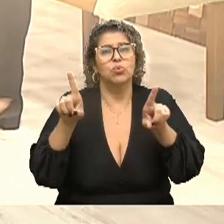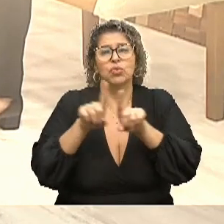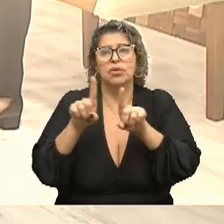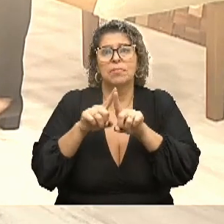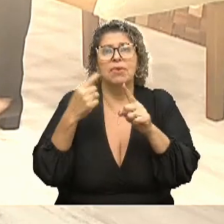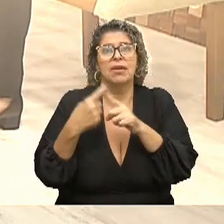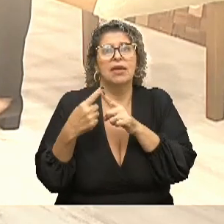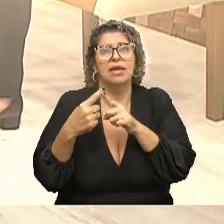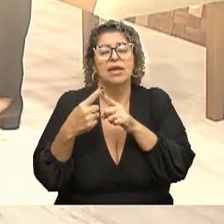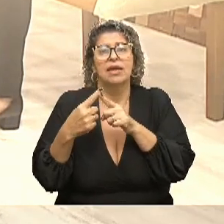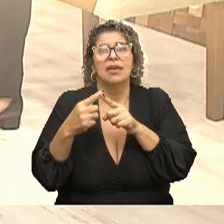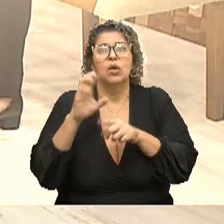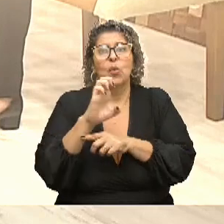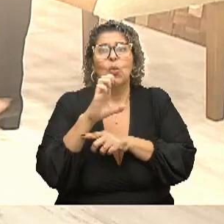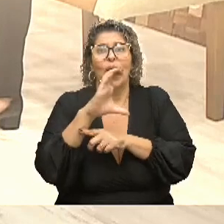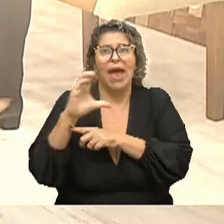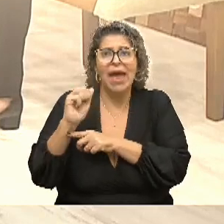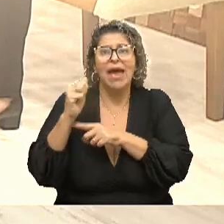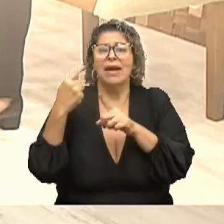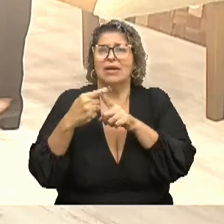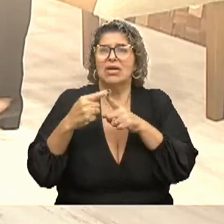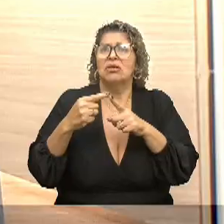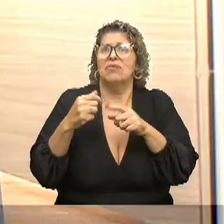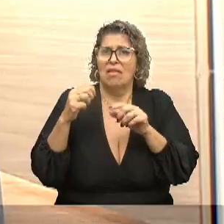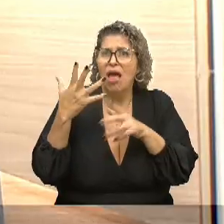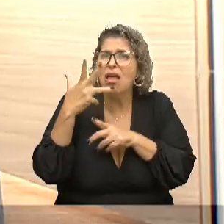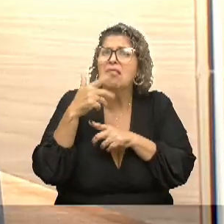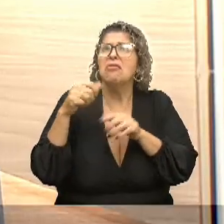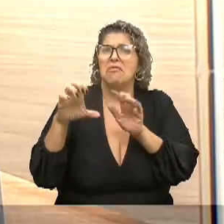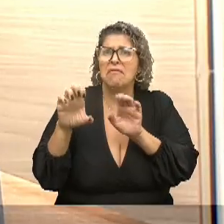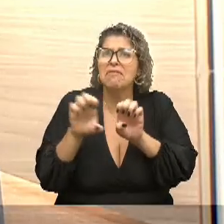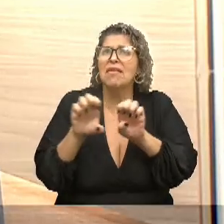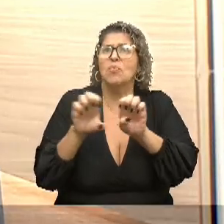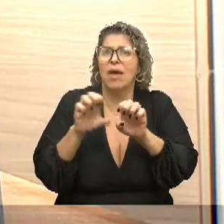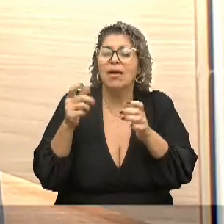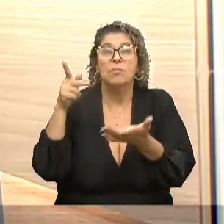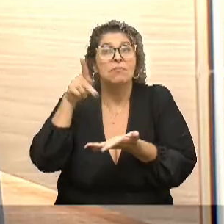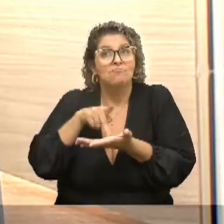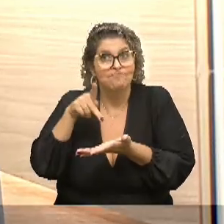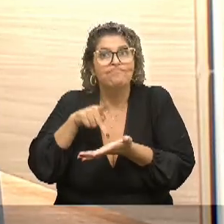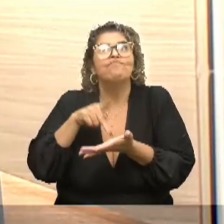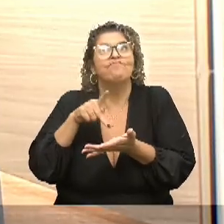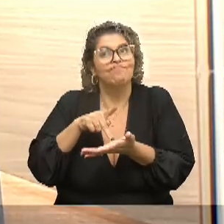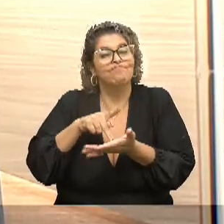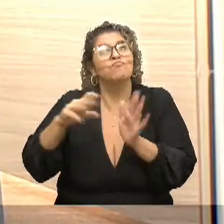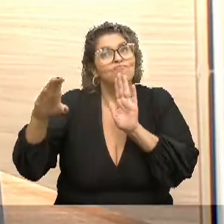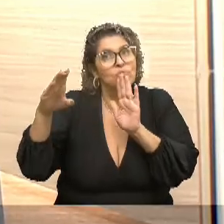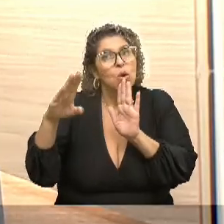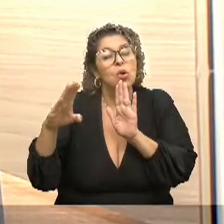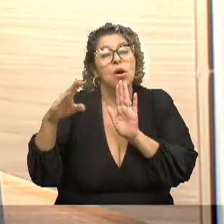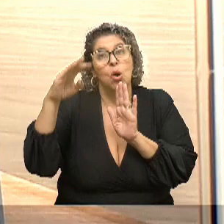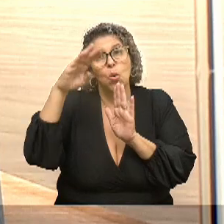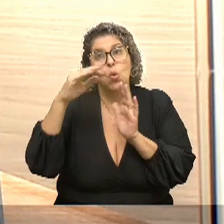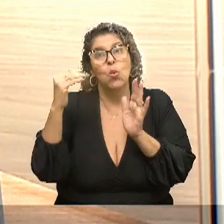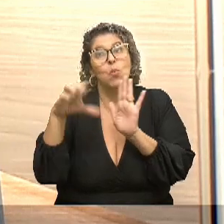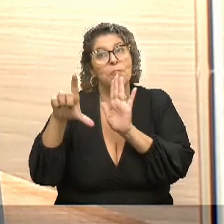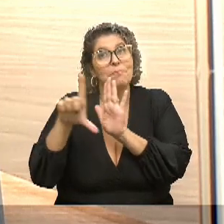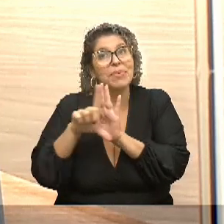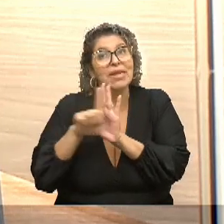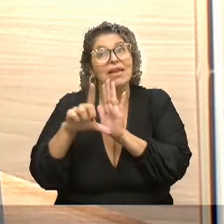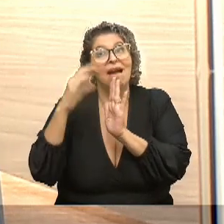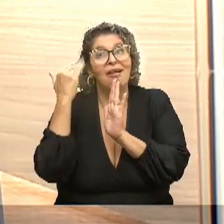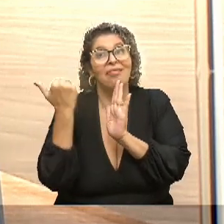lei federal, uma lei linda, a gente vê violações. Então, realmente, tu fazer a efetivação, cumprir a legislação que a gente tem,